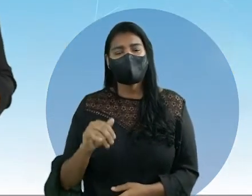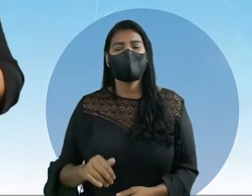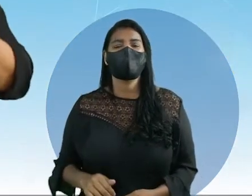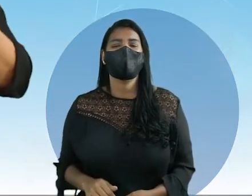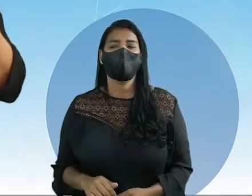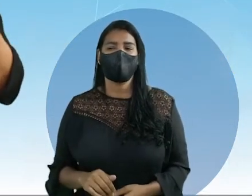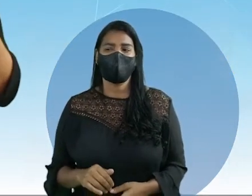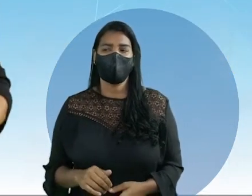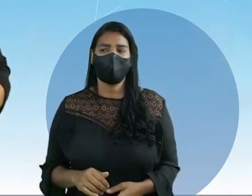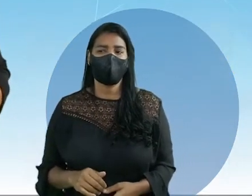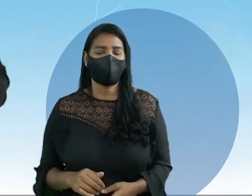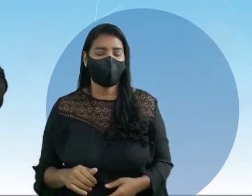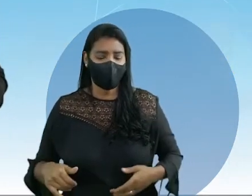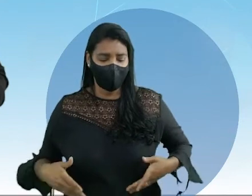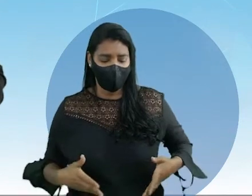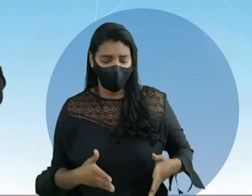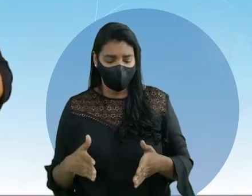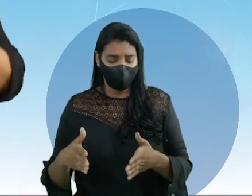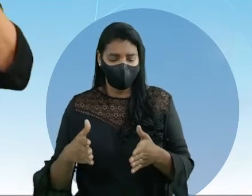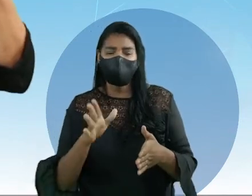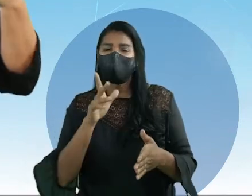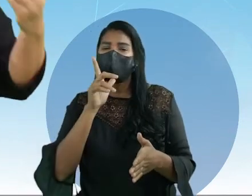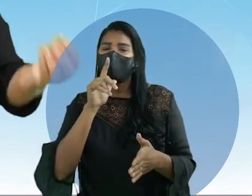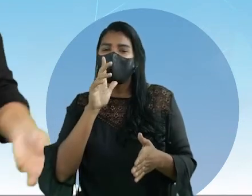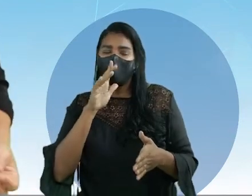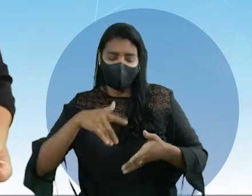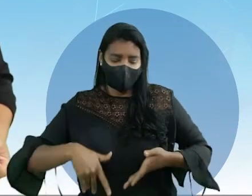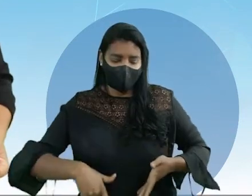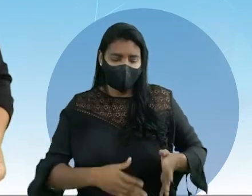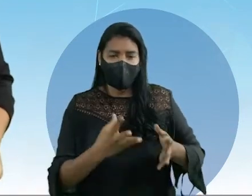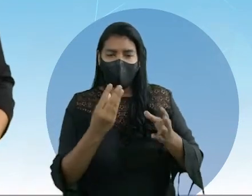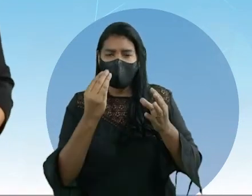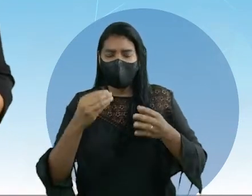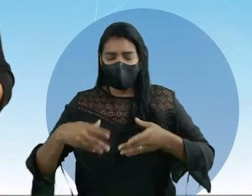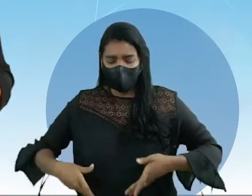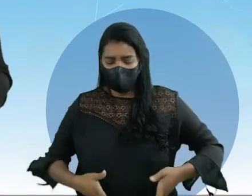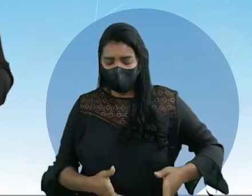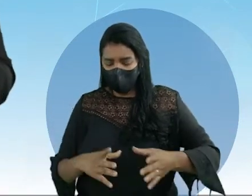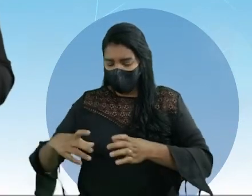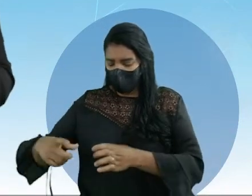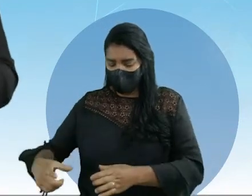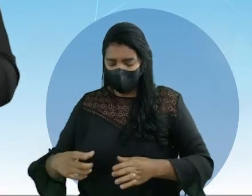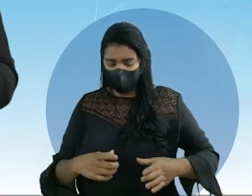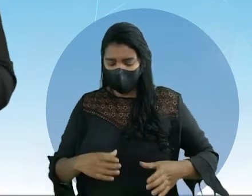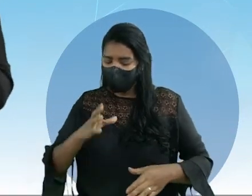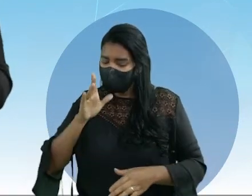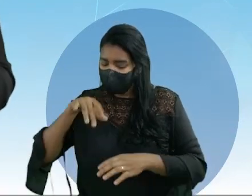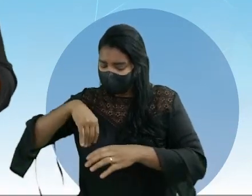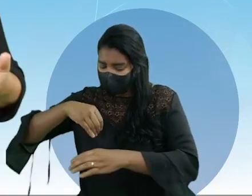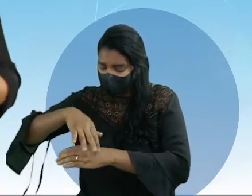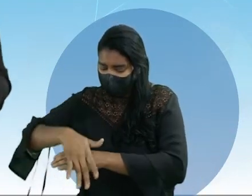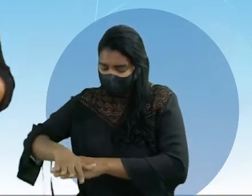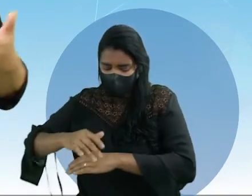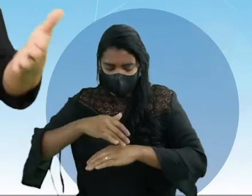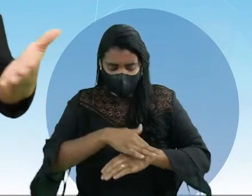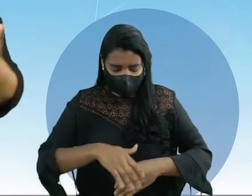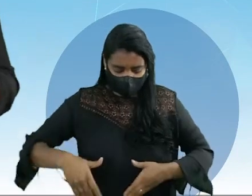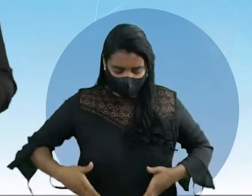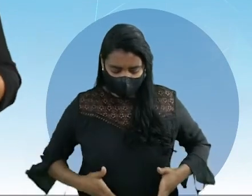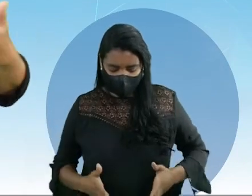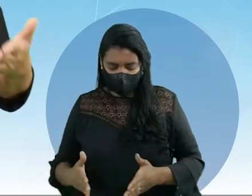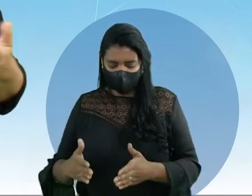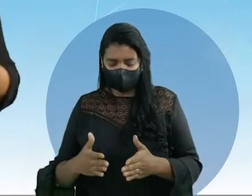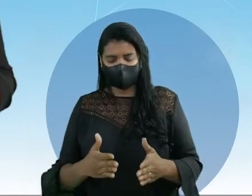caminhos das águas, muitos rios, lagos. Então, nosso potencial de navegação